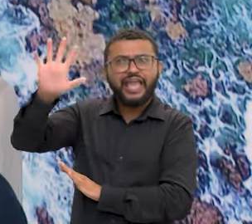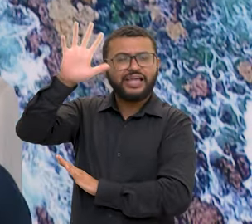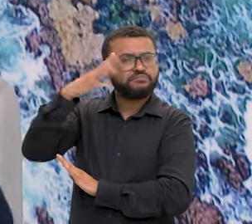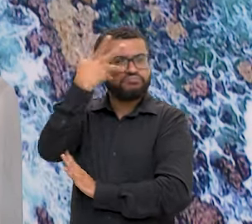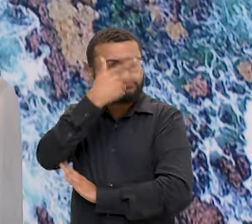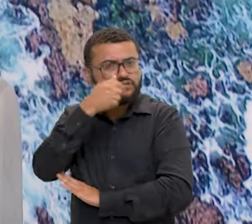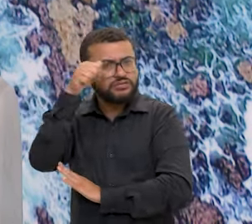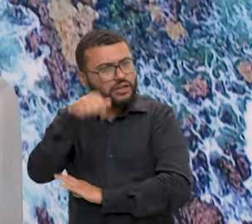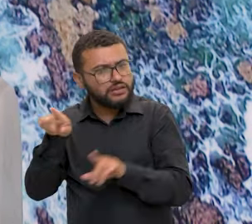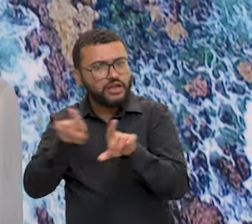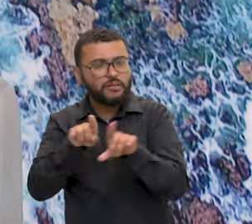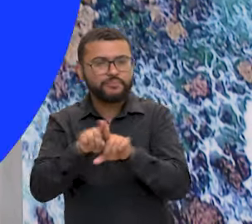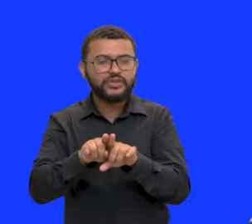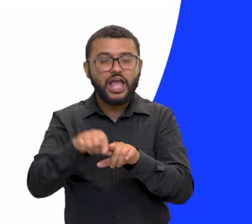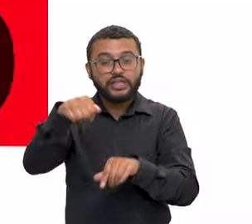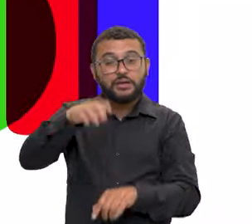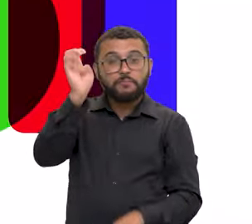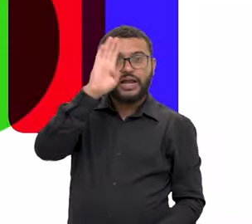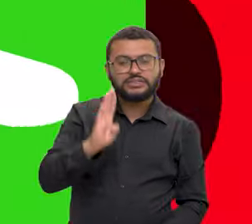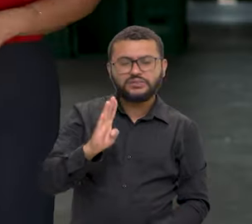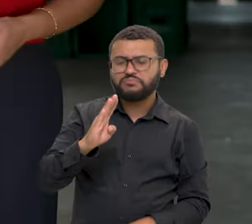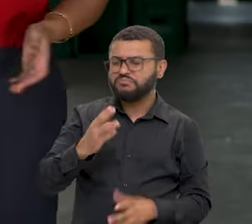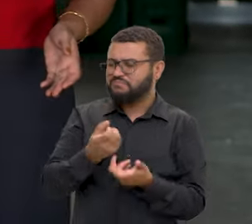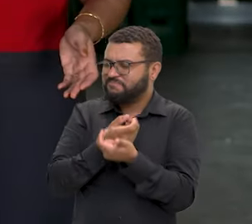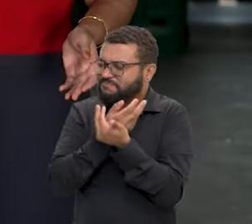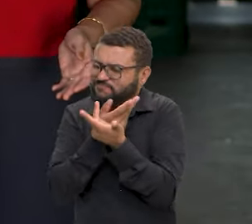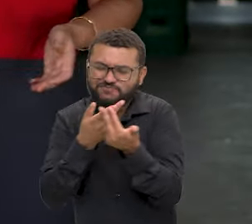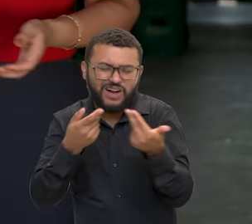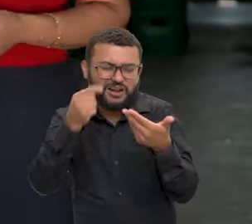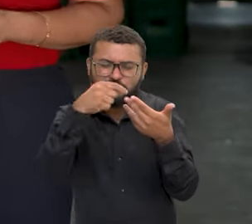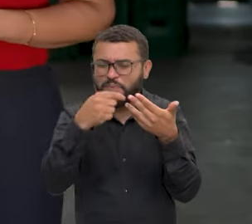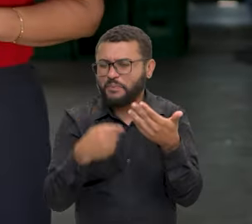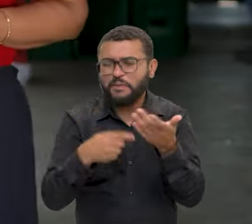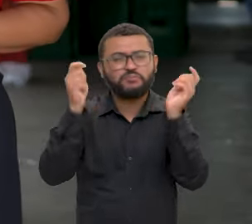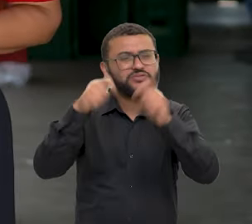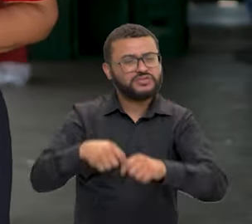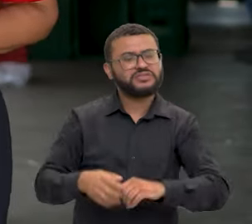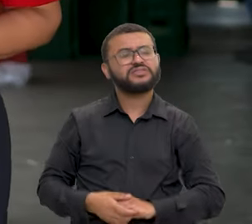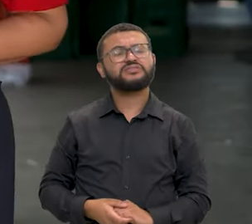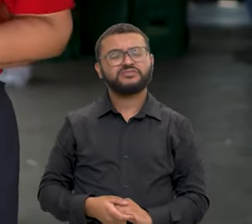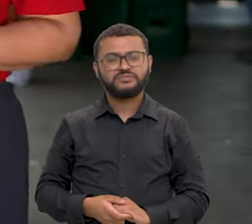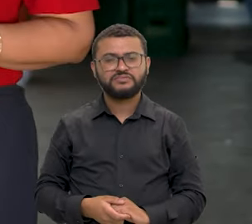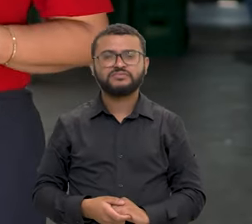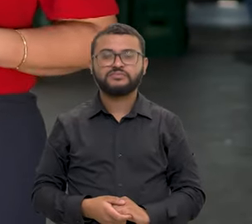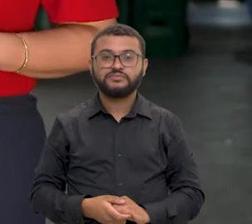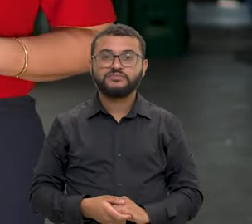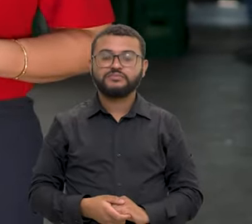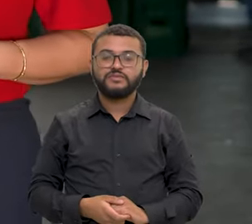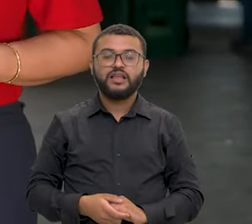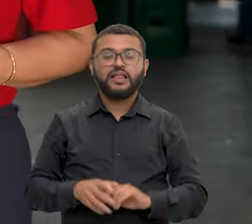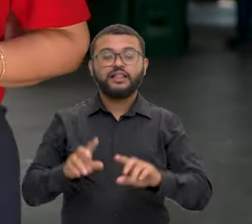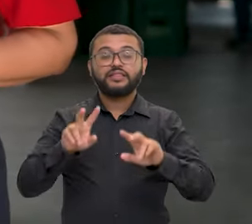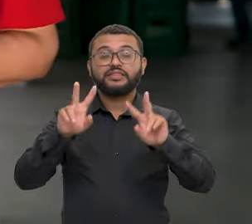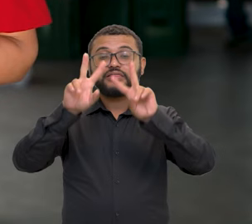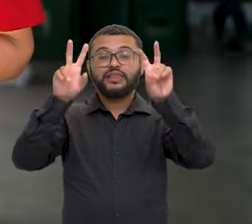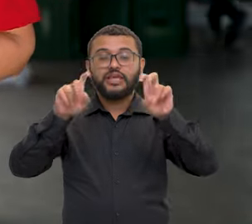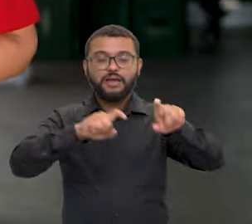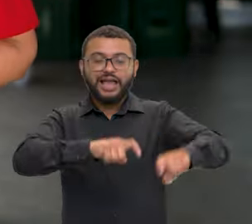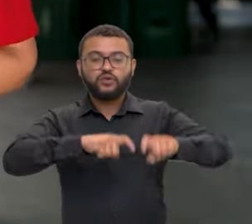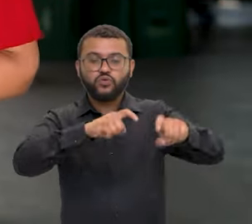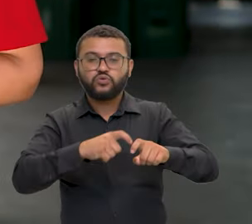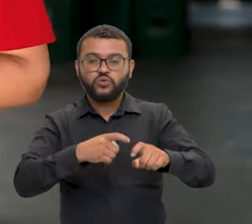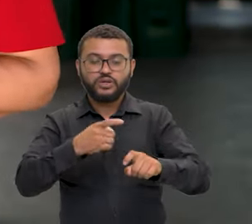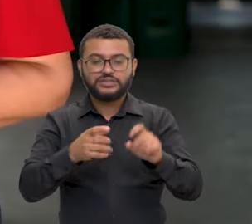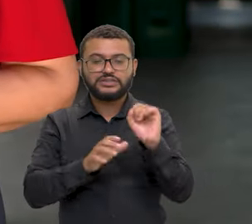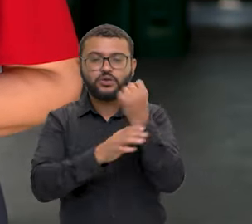sul de inúmeras possibilidades. A agricultura e a segurança alimentar foram outros pontos de destaque na agenda